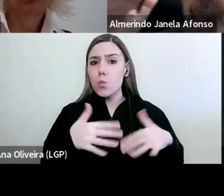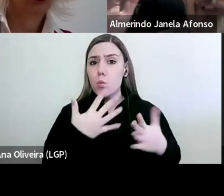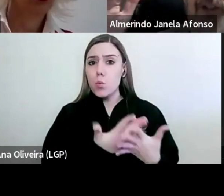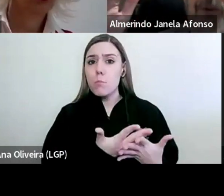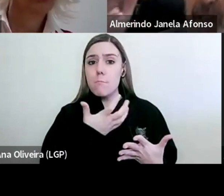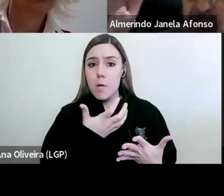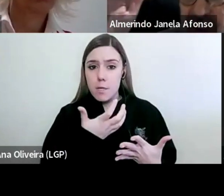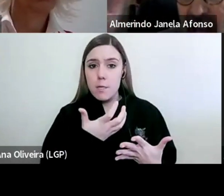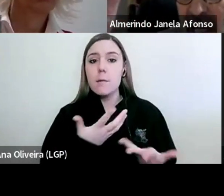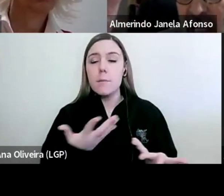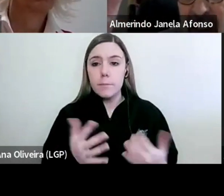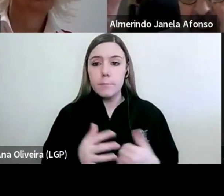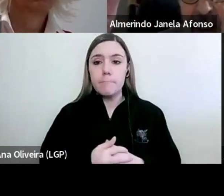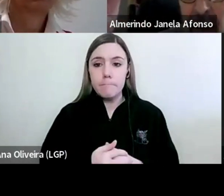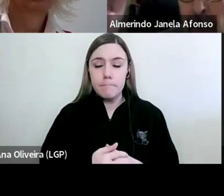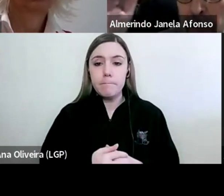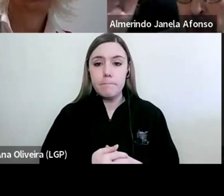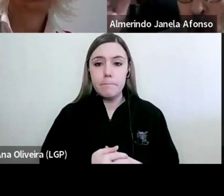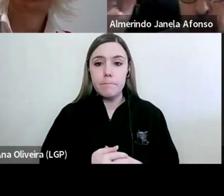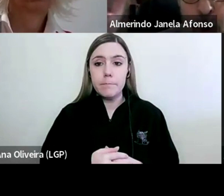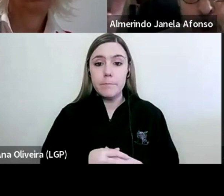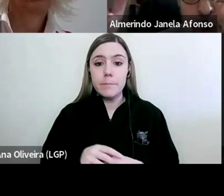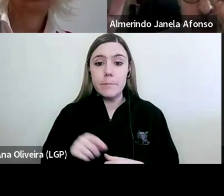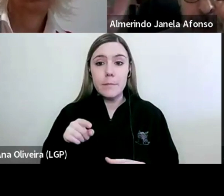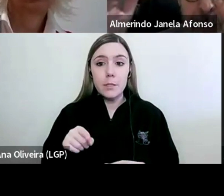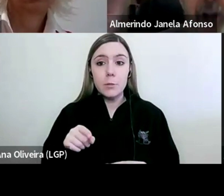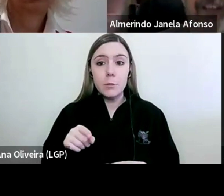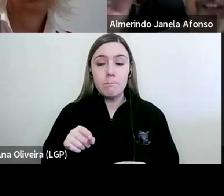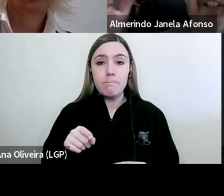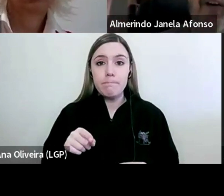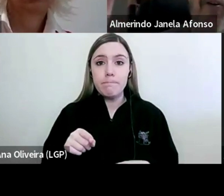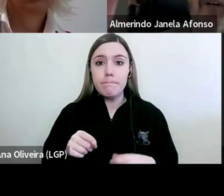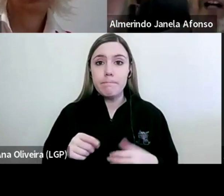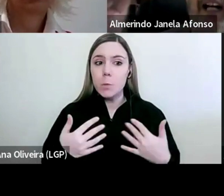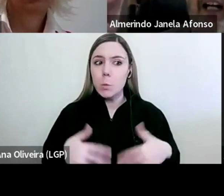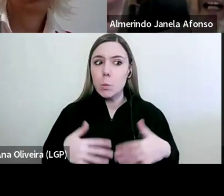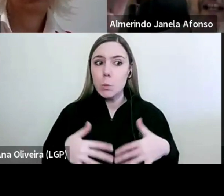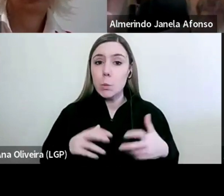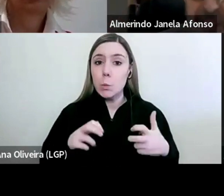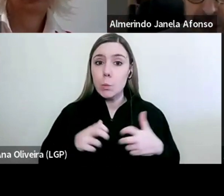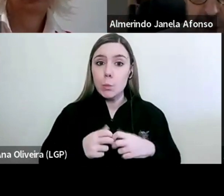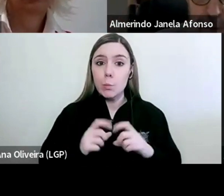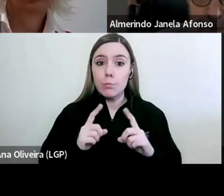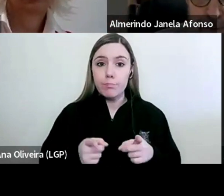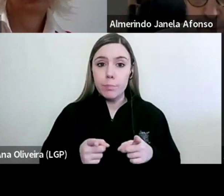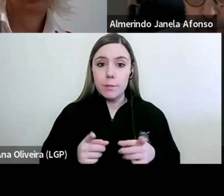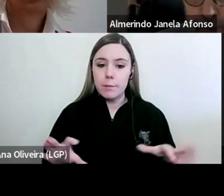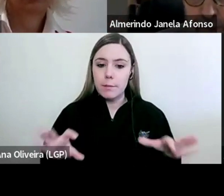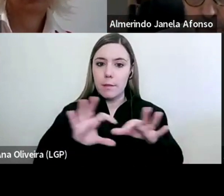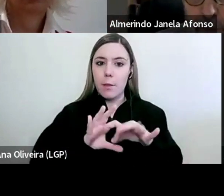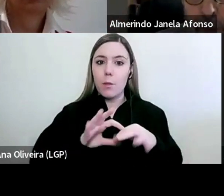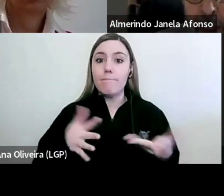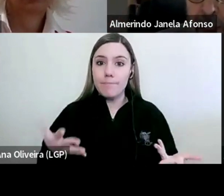O edifício estala pelo ponto de maior tensão, a avaliação.